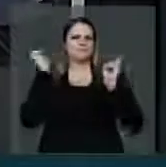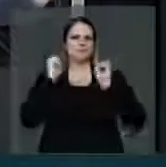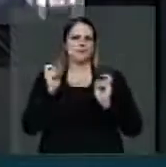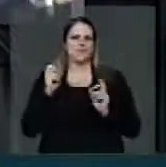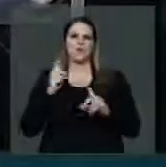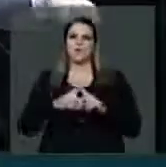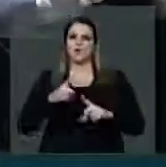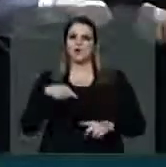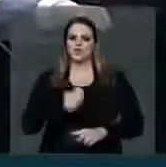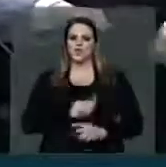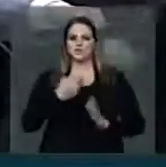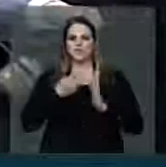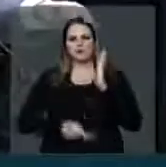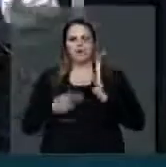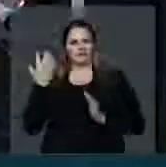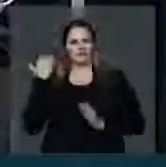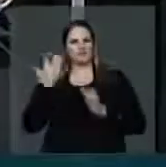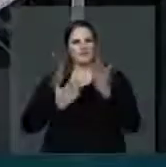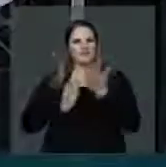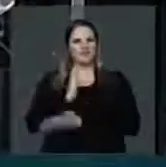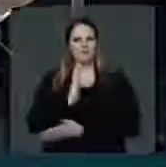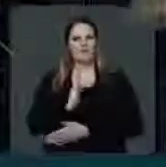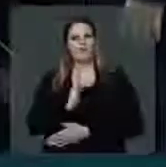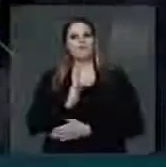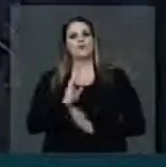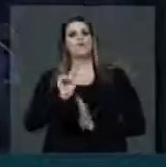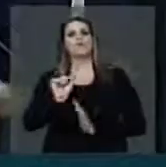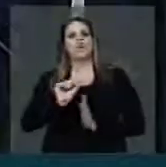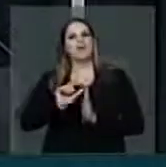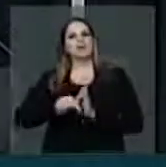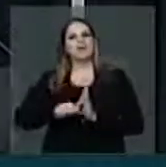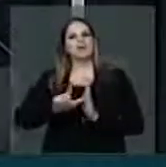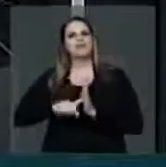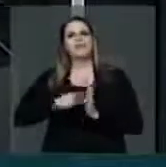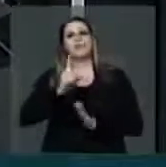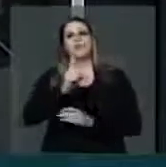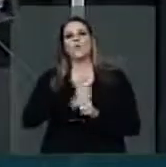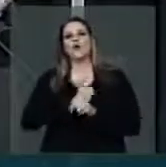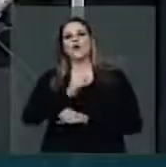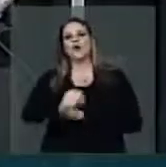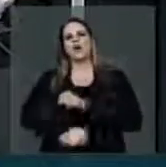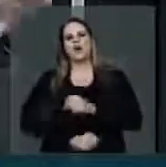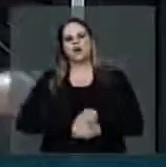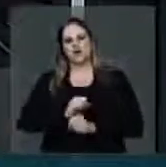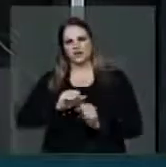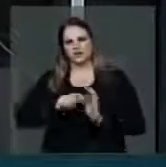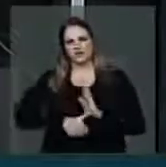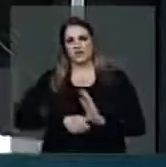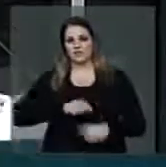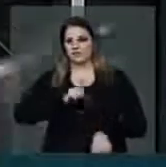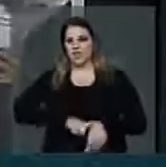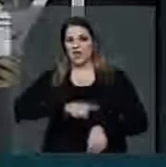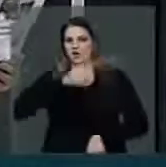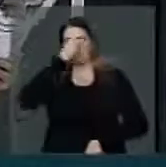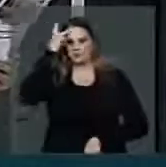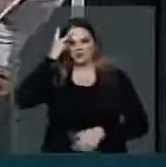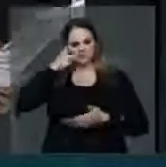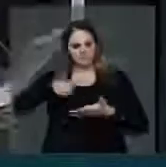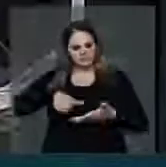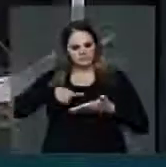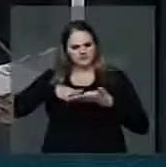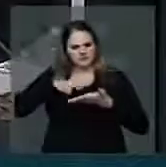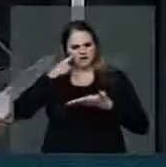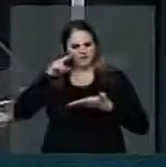projeto que nós aprovamos aqui nessa casa foi adiado por um ano. Hora que o contribuinte receber a nota fiscal